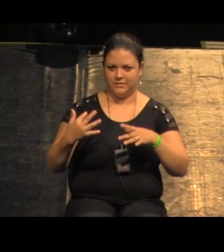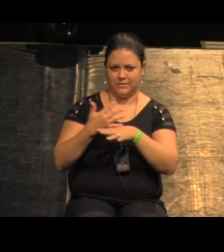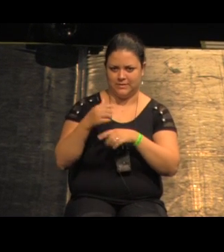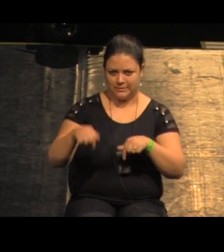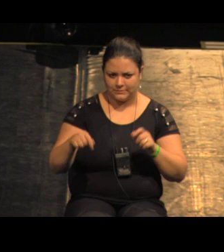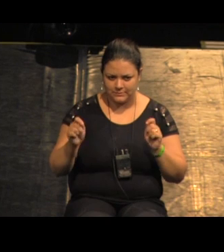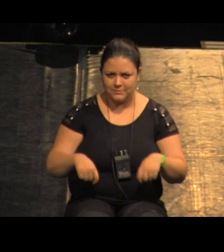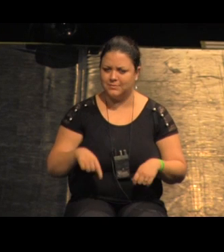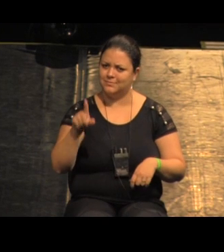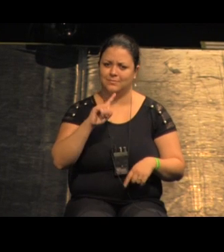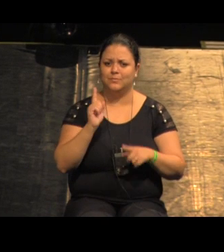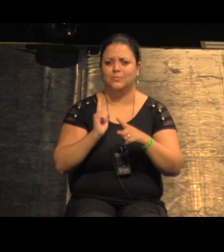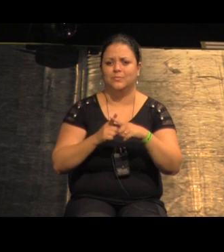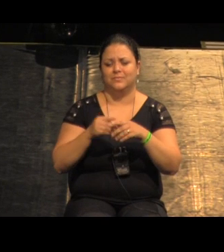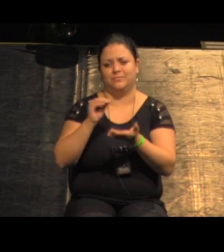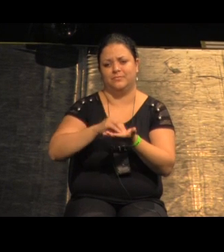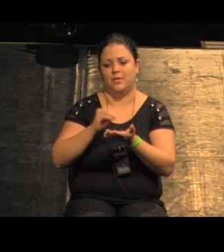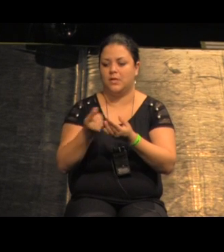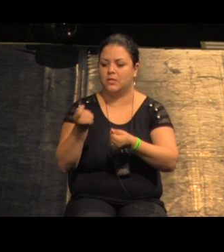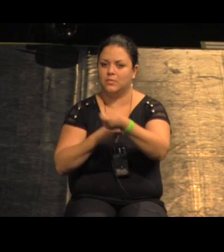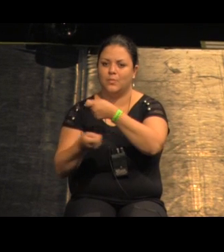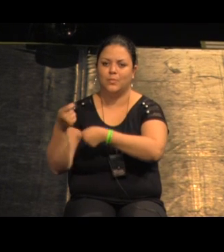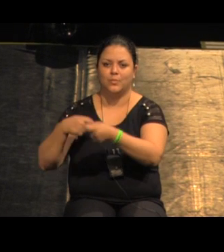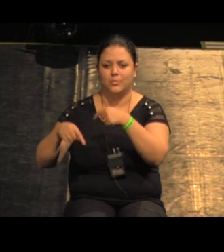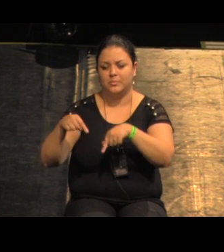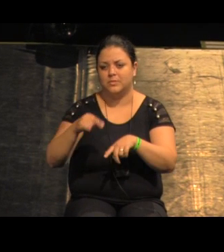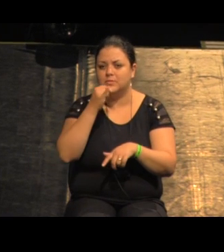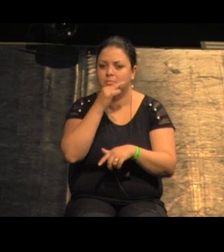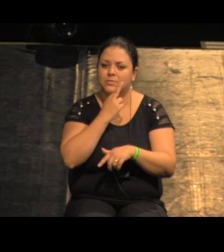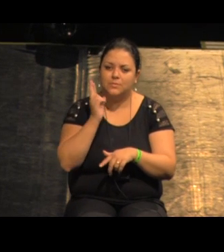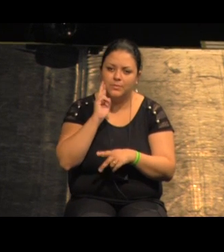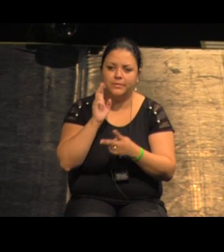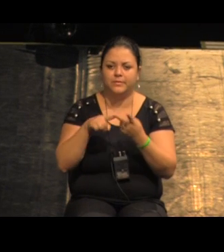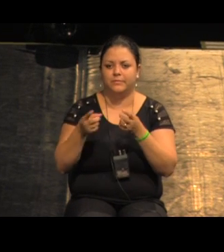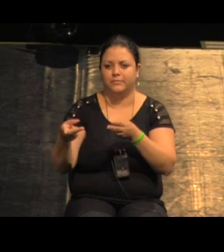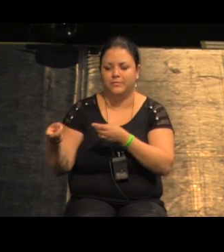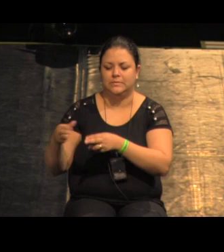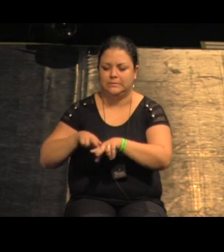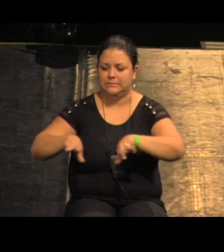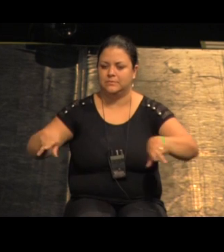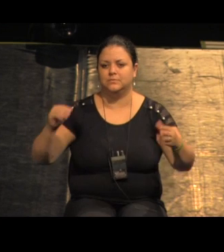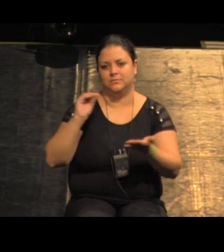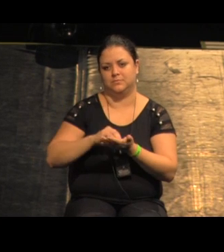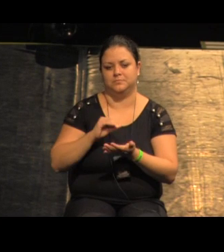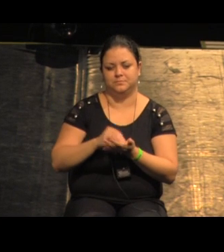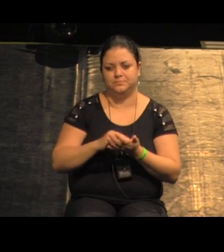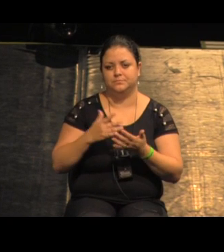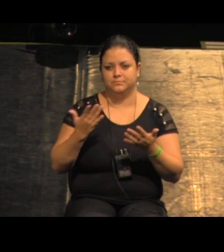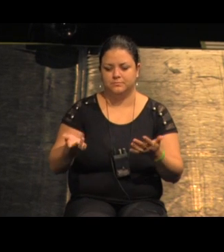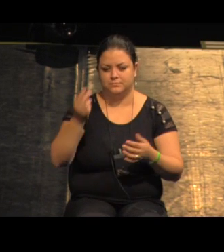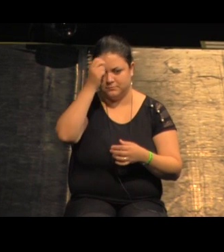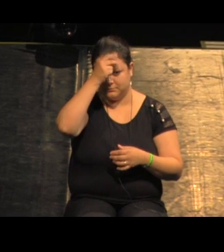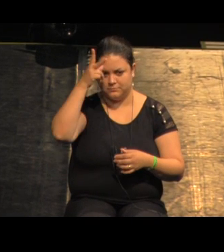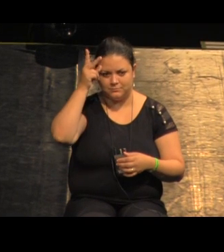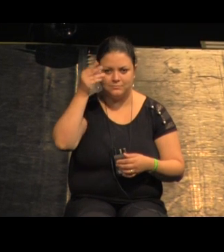não gira a economia local pequena economia pequeno restaurante existia uma demanda grande na prefeitura e para isso eles